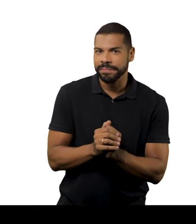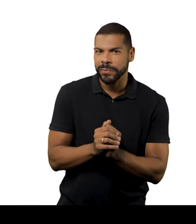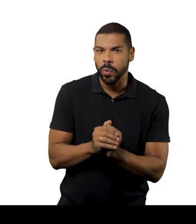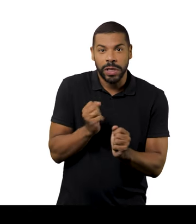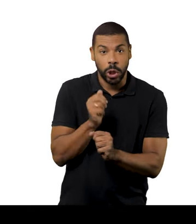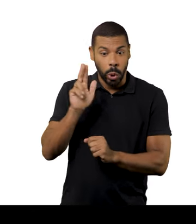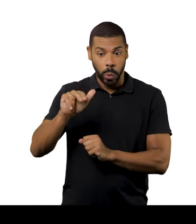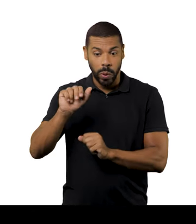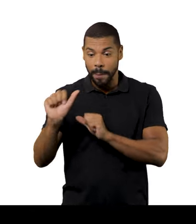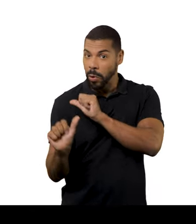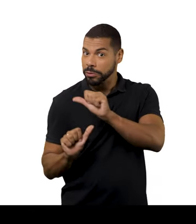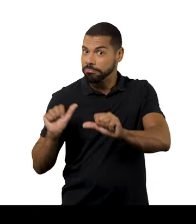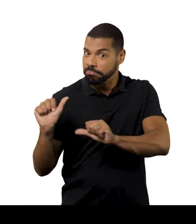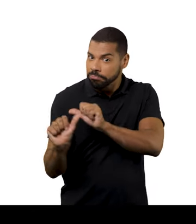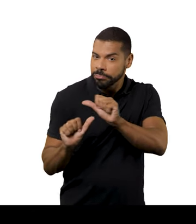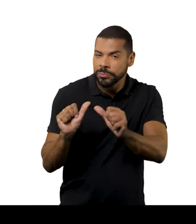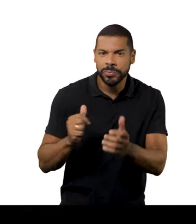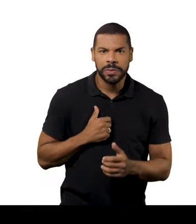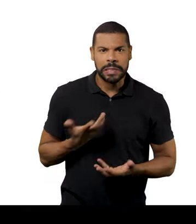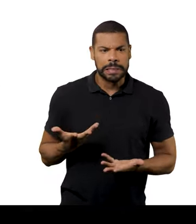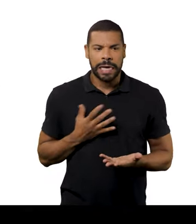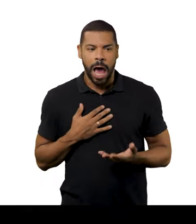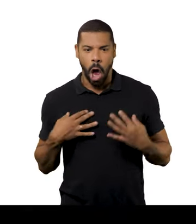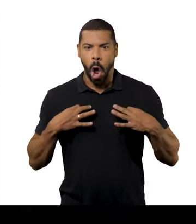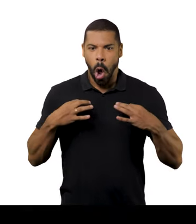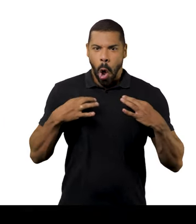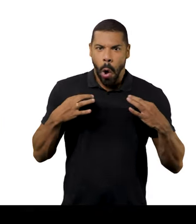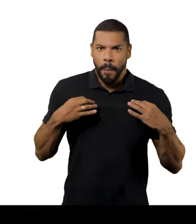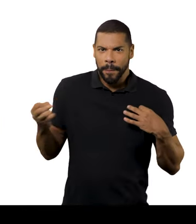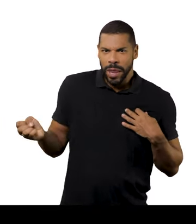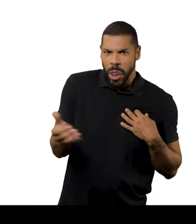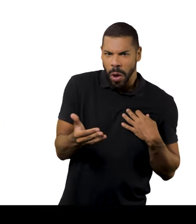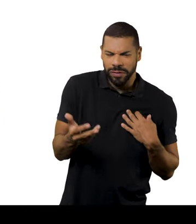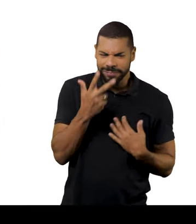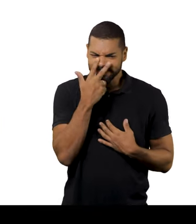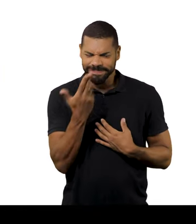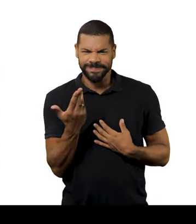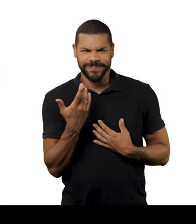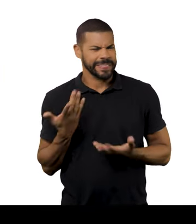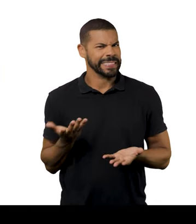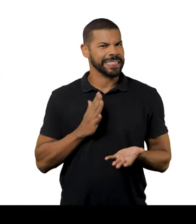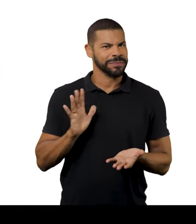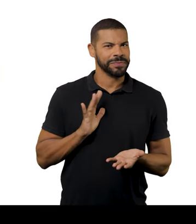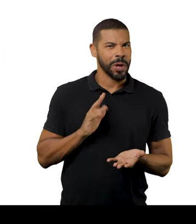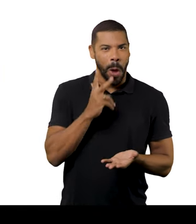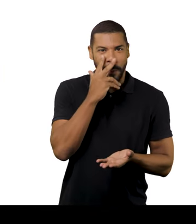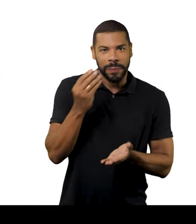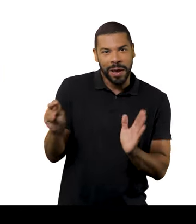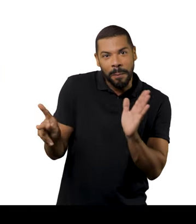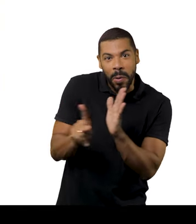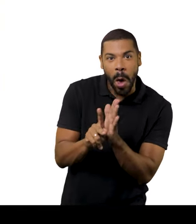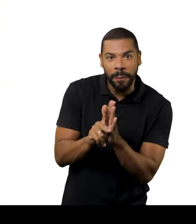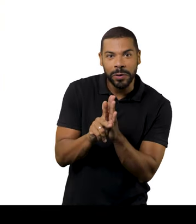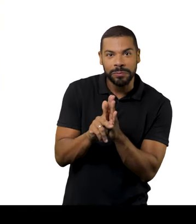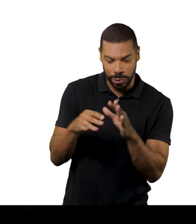insuperável. Tem horror de coisa nova, de roupa nova, cara de novo. Então, quanto mais vida tiver numa